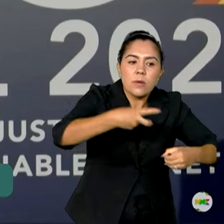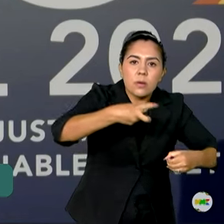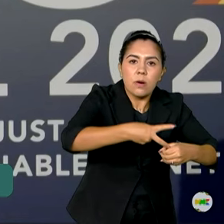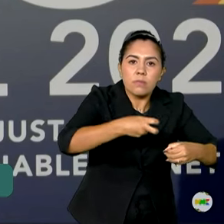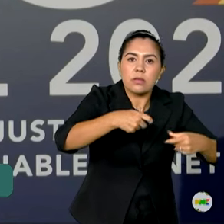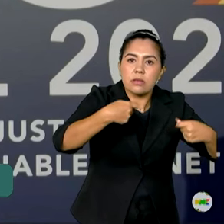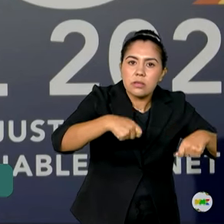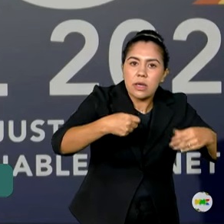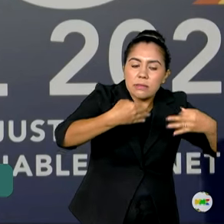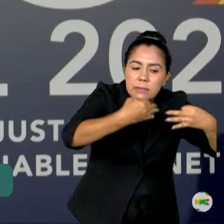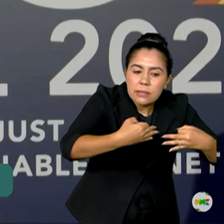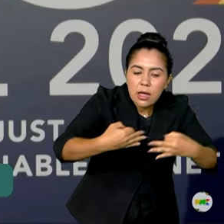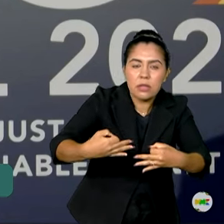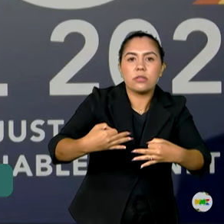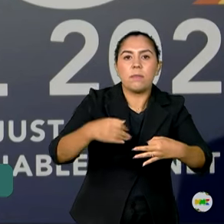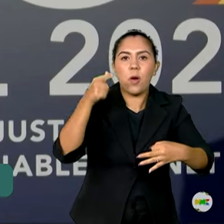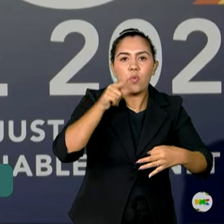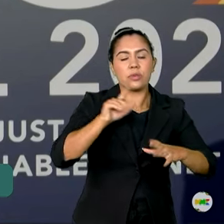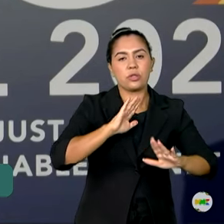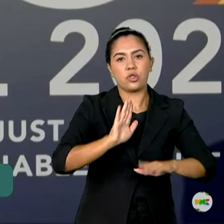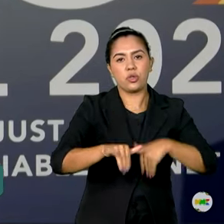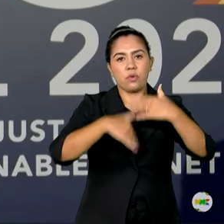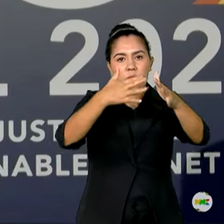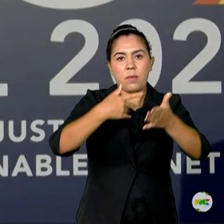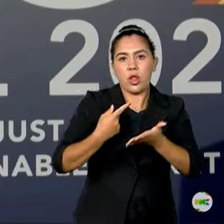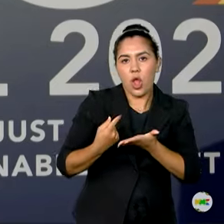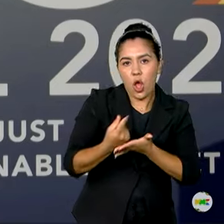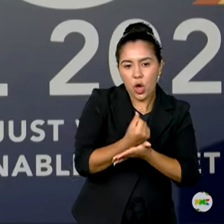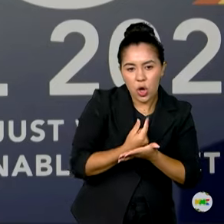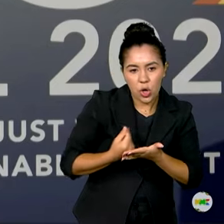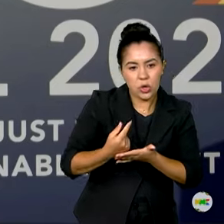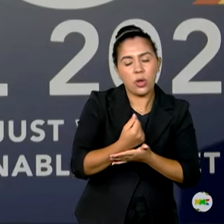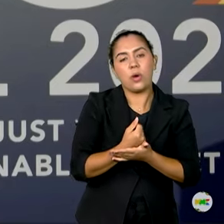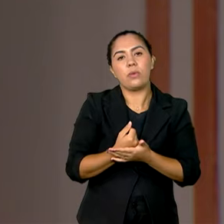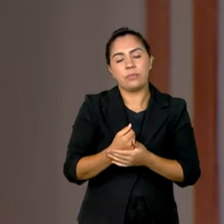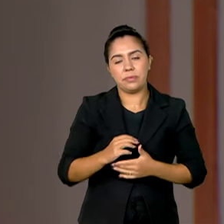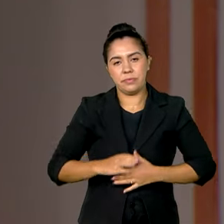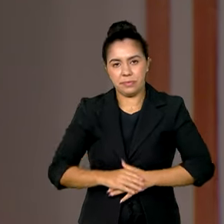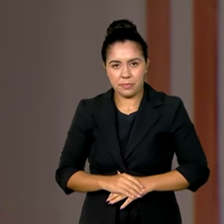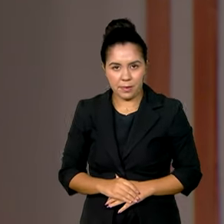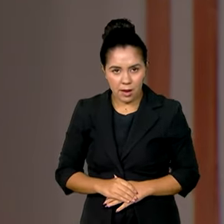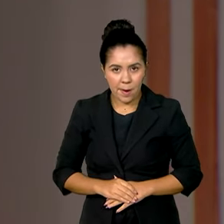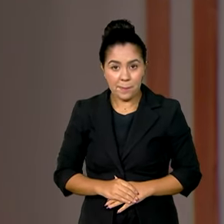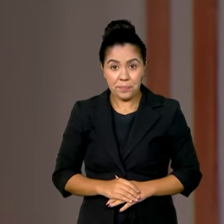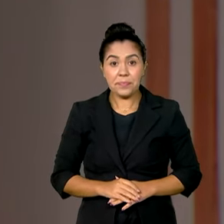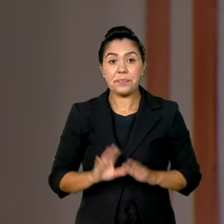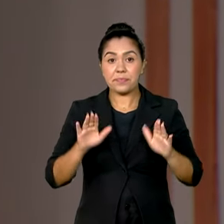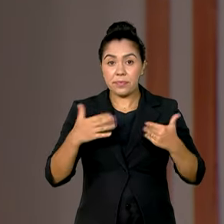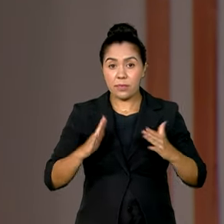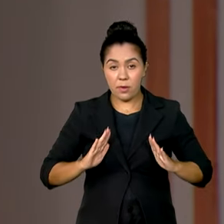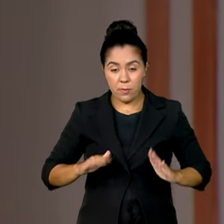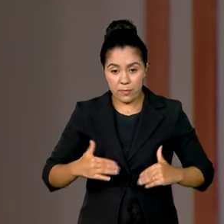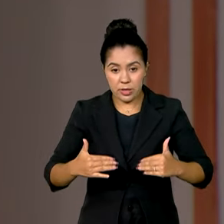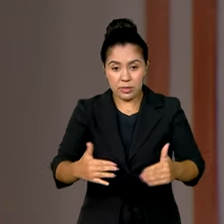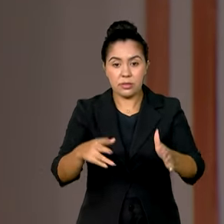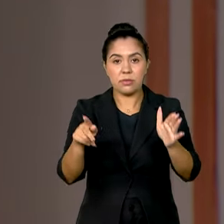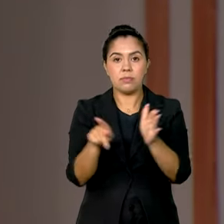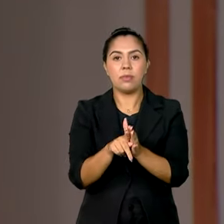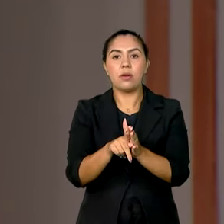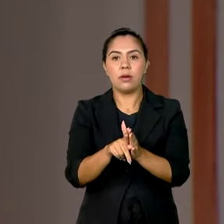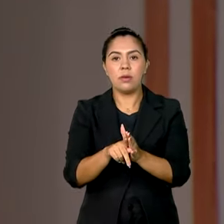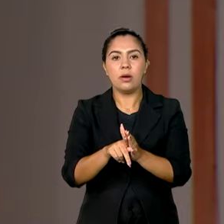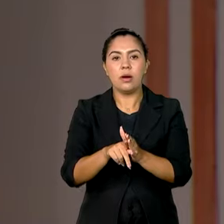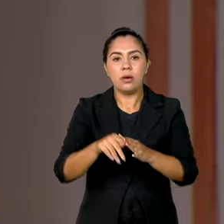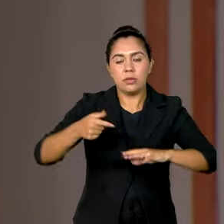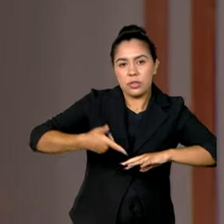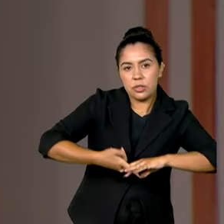avançar no desenvolvimento econômico com frutos sociais. E o ministro de Minas e Energia falou sobre a